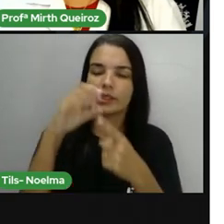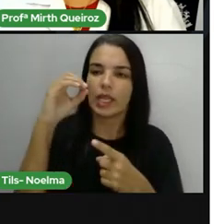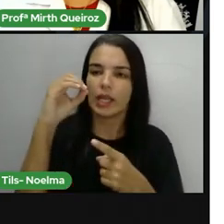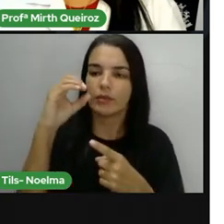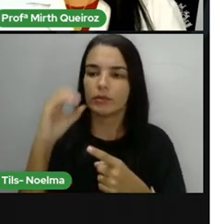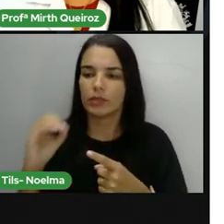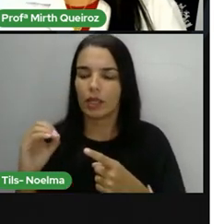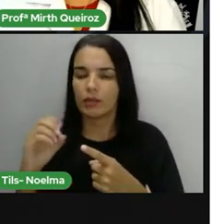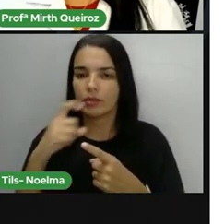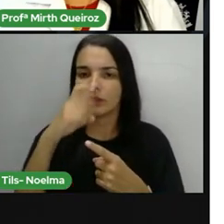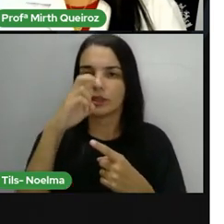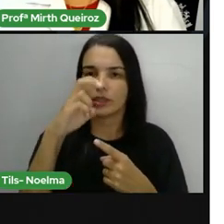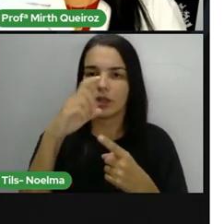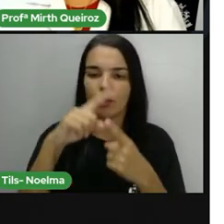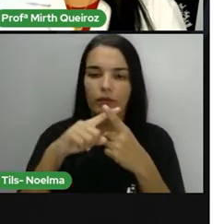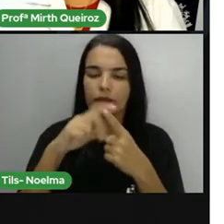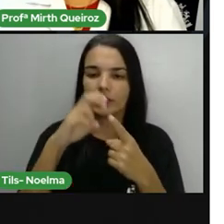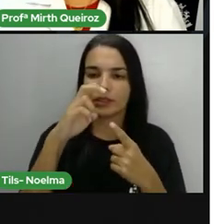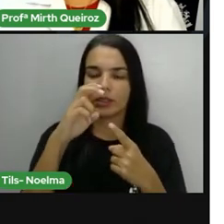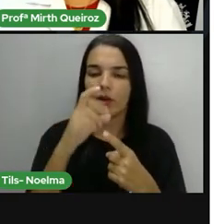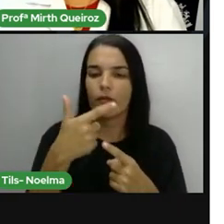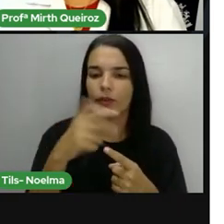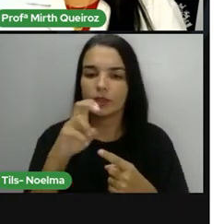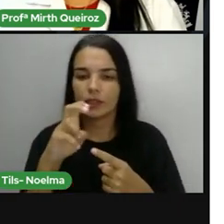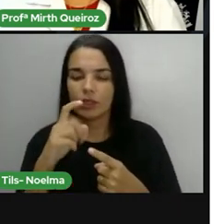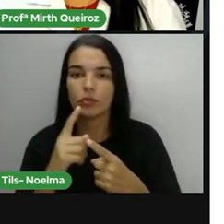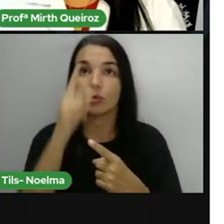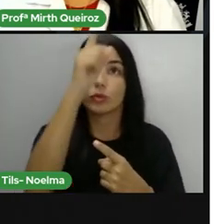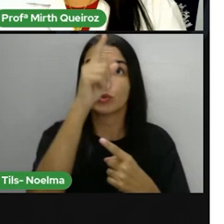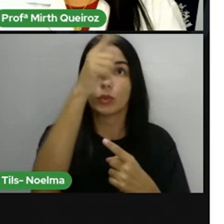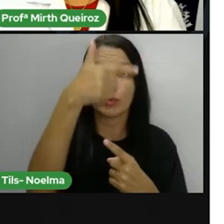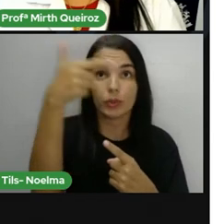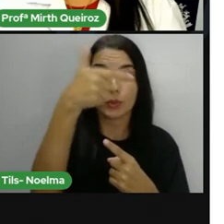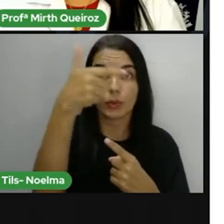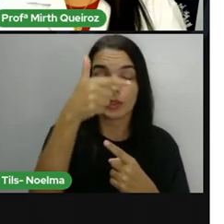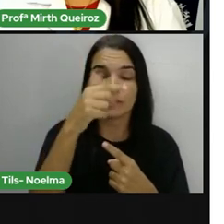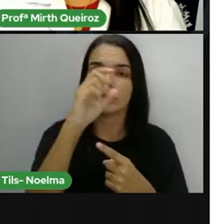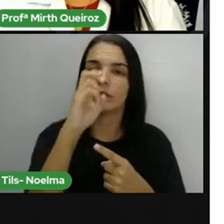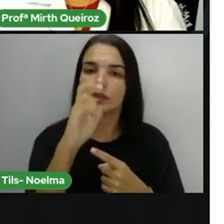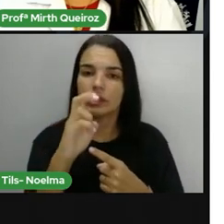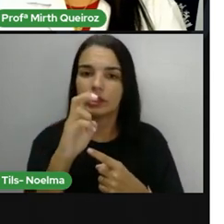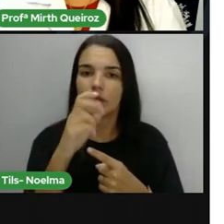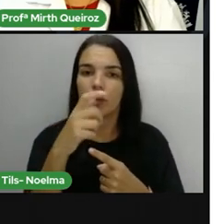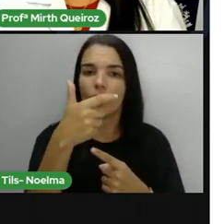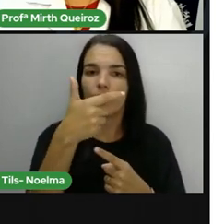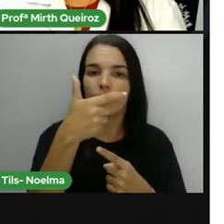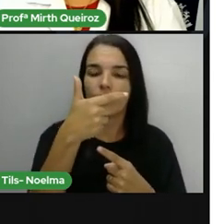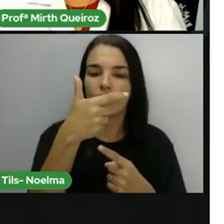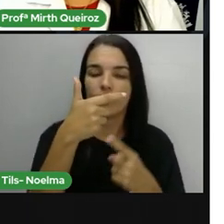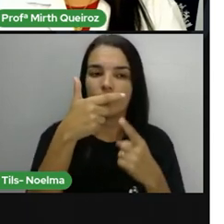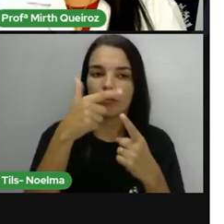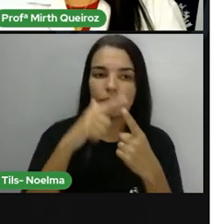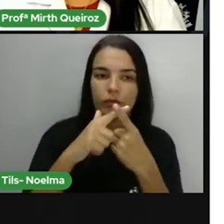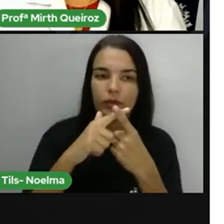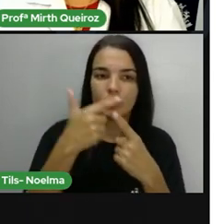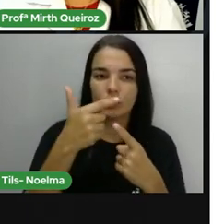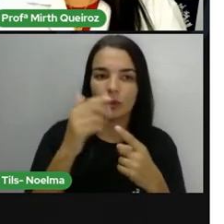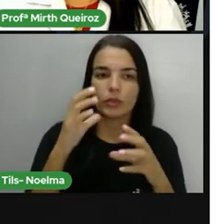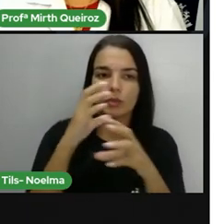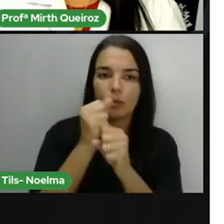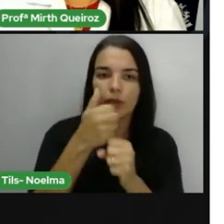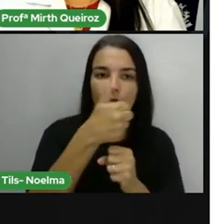5 vezes 5, 25. Então, 2, 5. 5 vezes 2, 10. E 2,